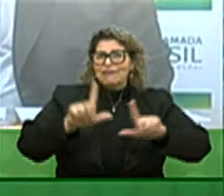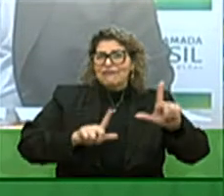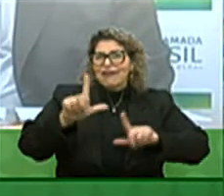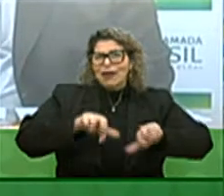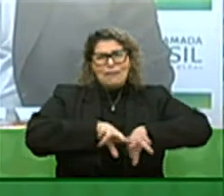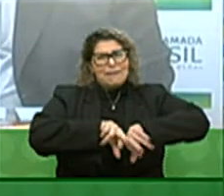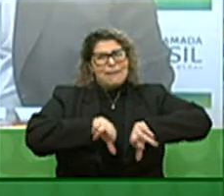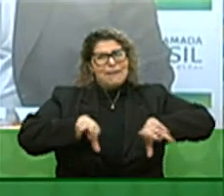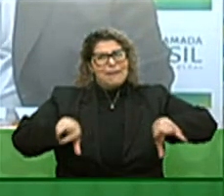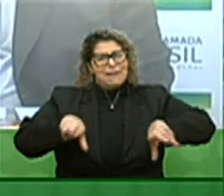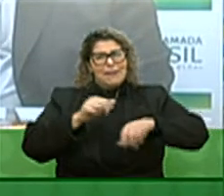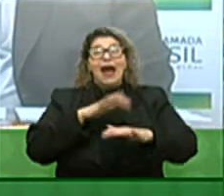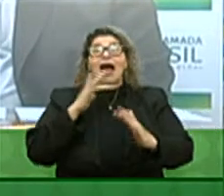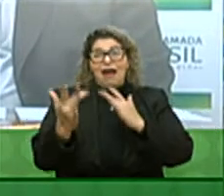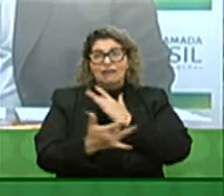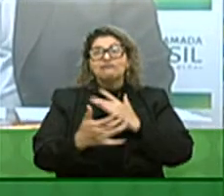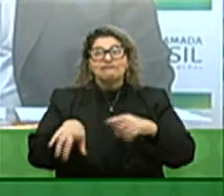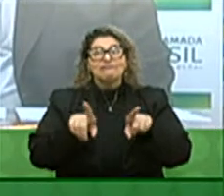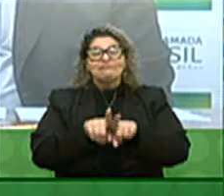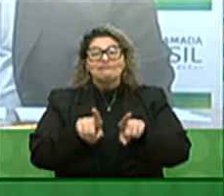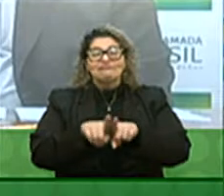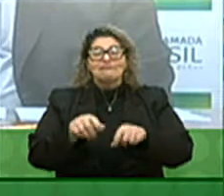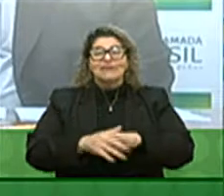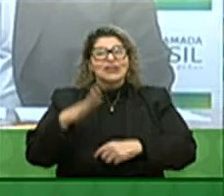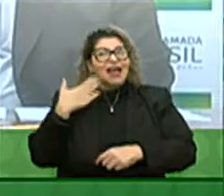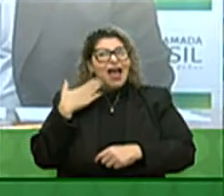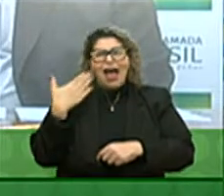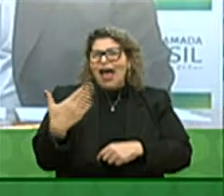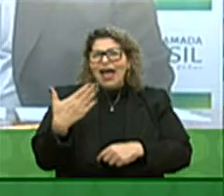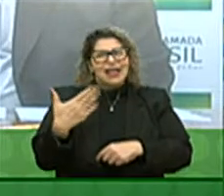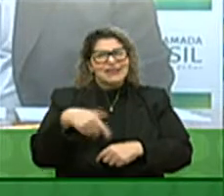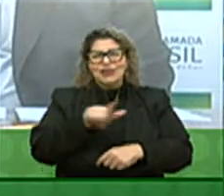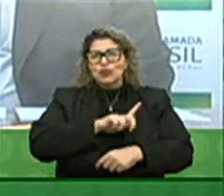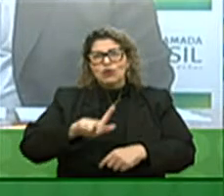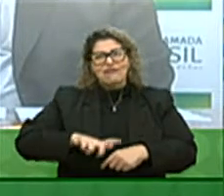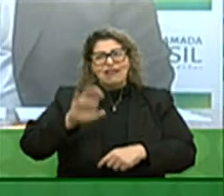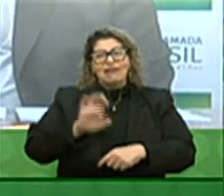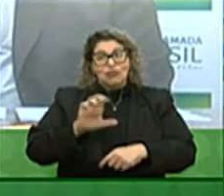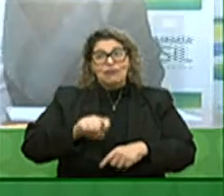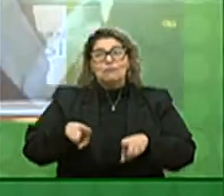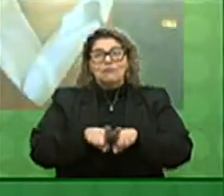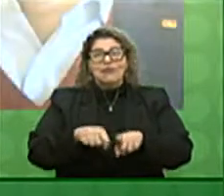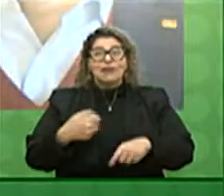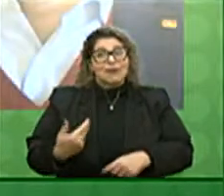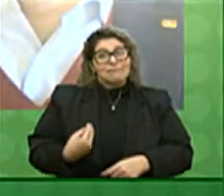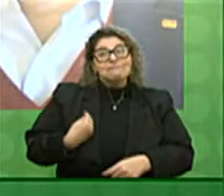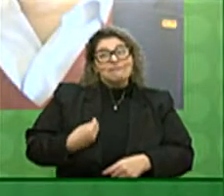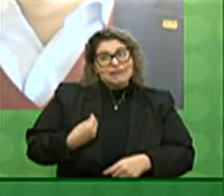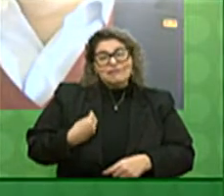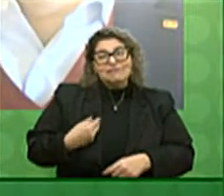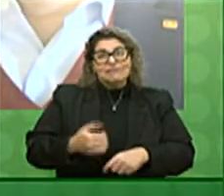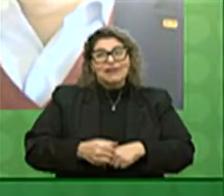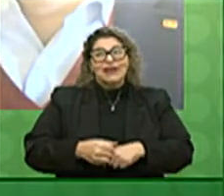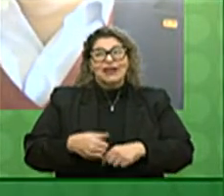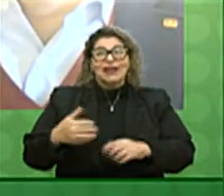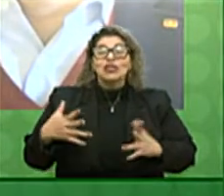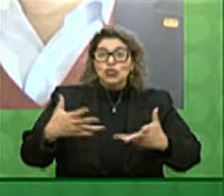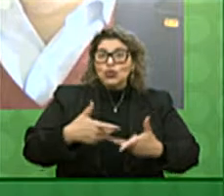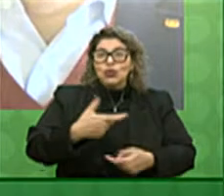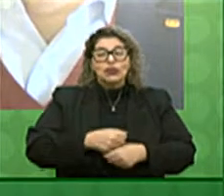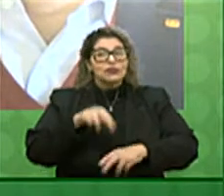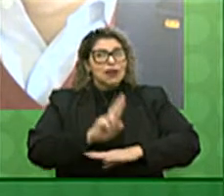TV e das redes sociais. Também agradeço muito ao governador por participar conosco do início, aos demais